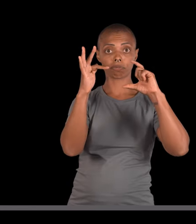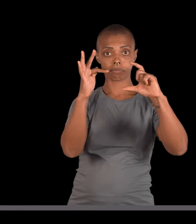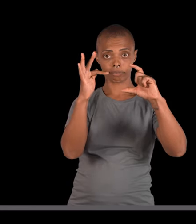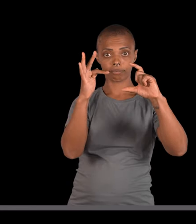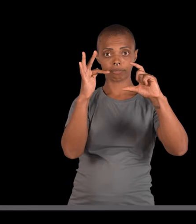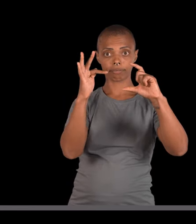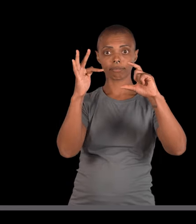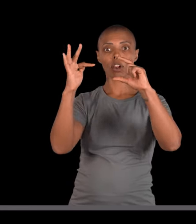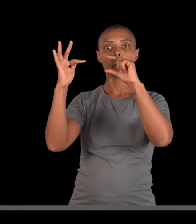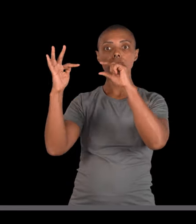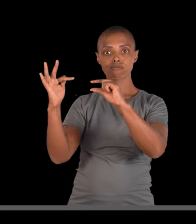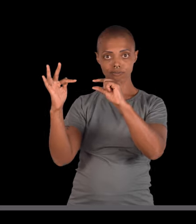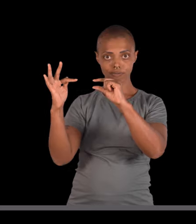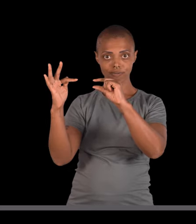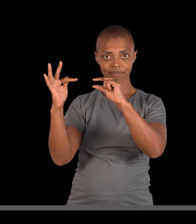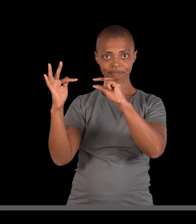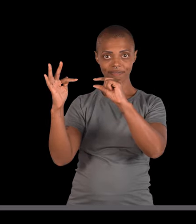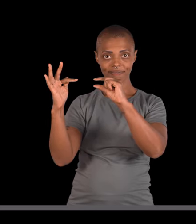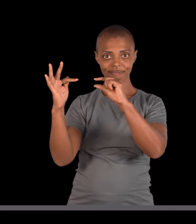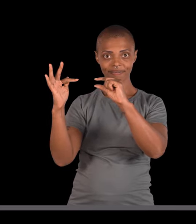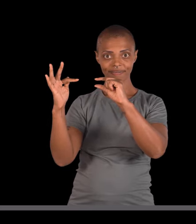Fzão, Fzinho,